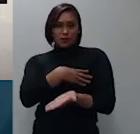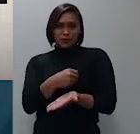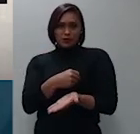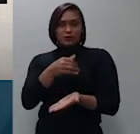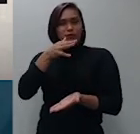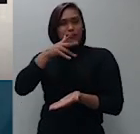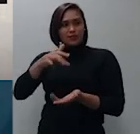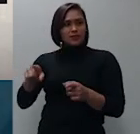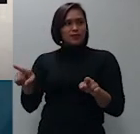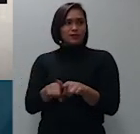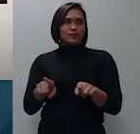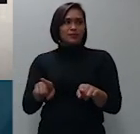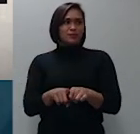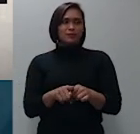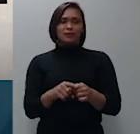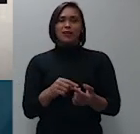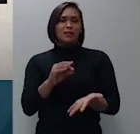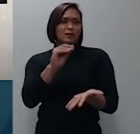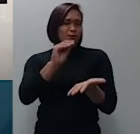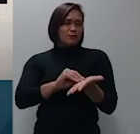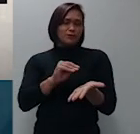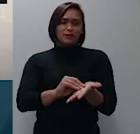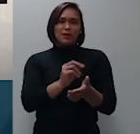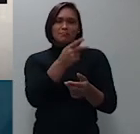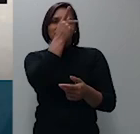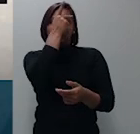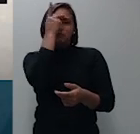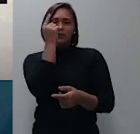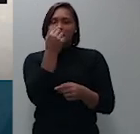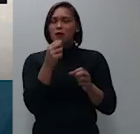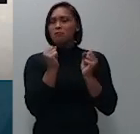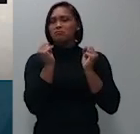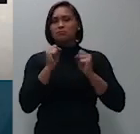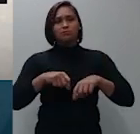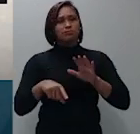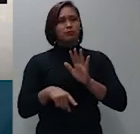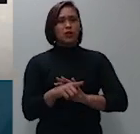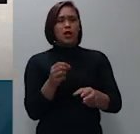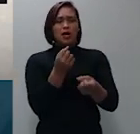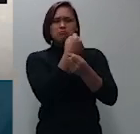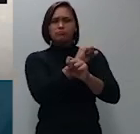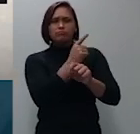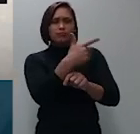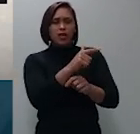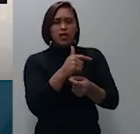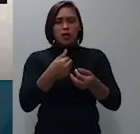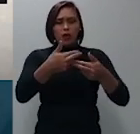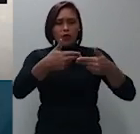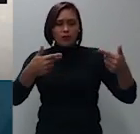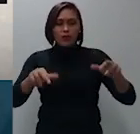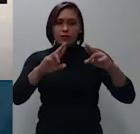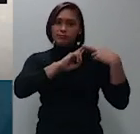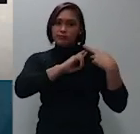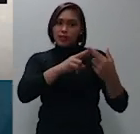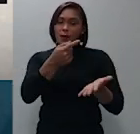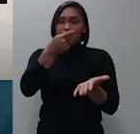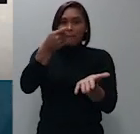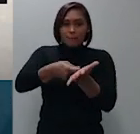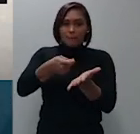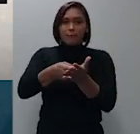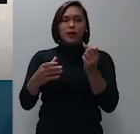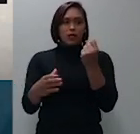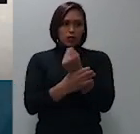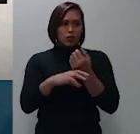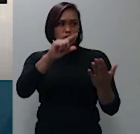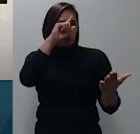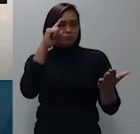firmado por pessoa que não possuía ingerência sobre os bens dando-os em garantia de pagamento da obrigação o magistrado